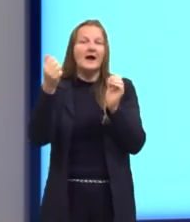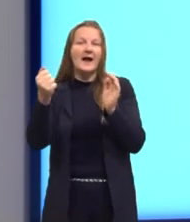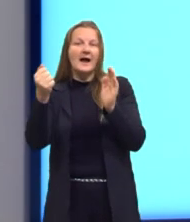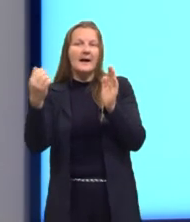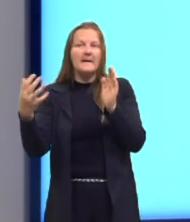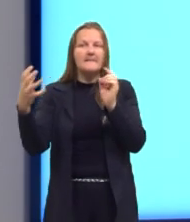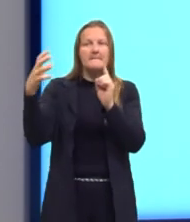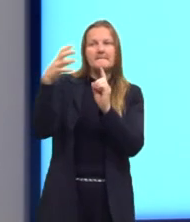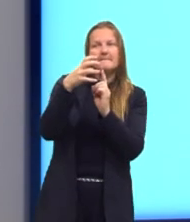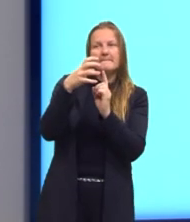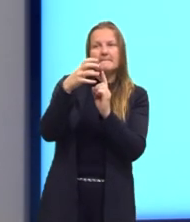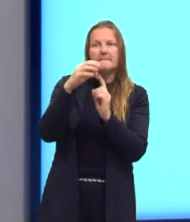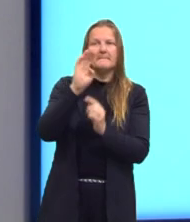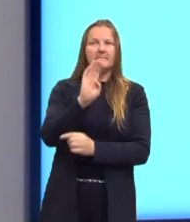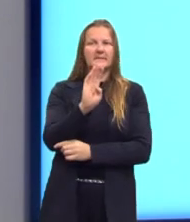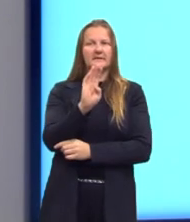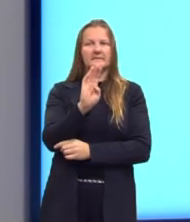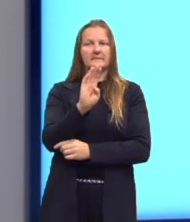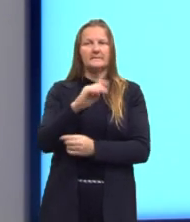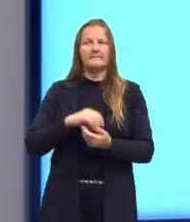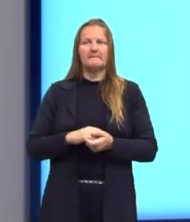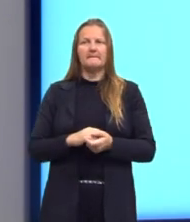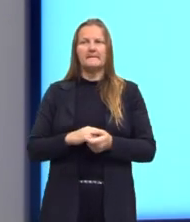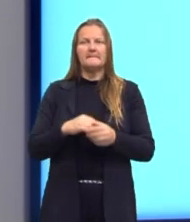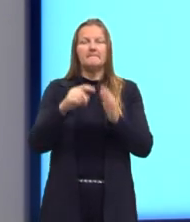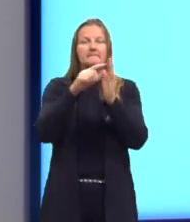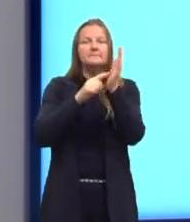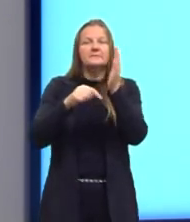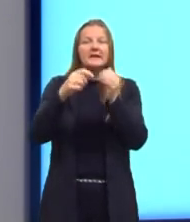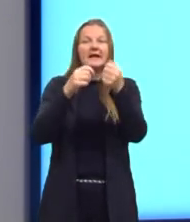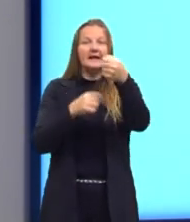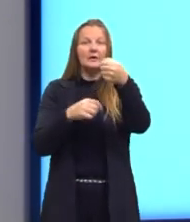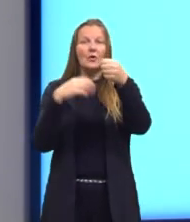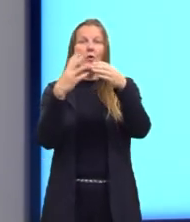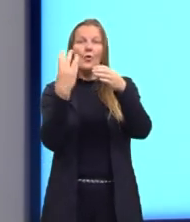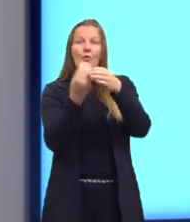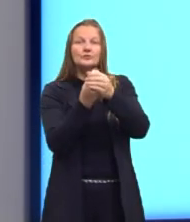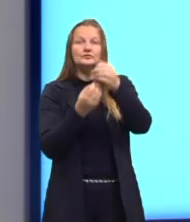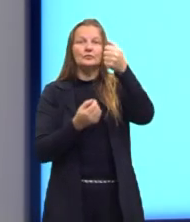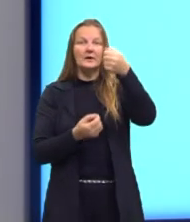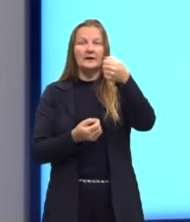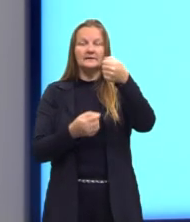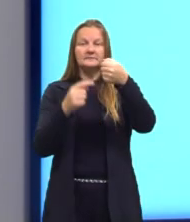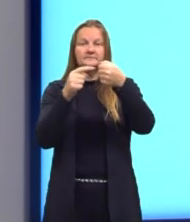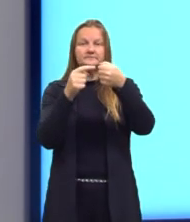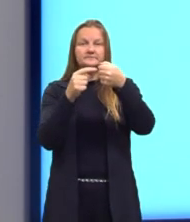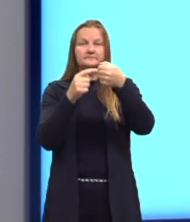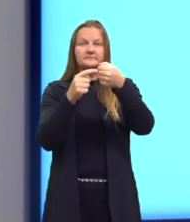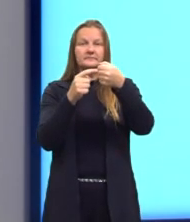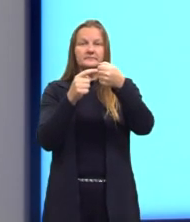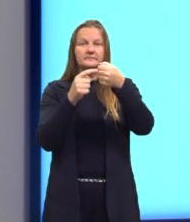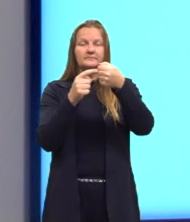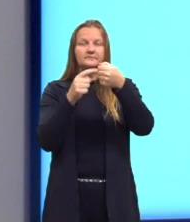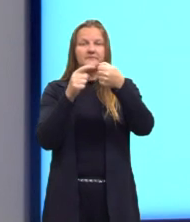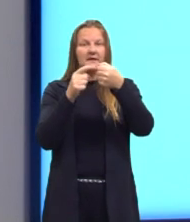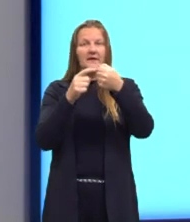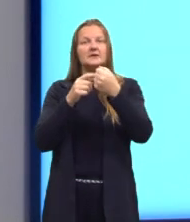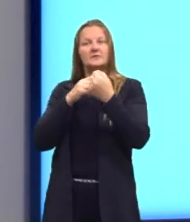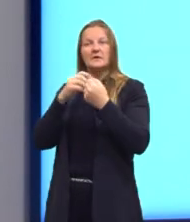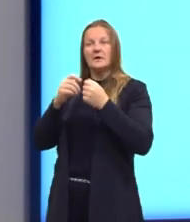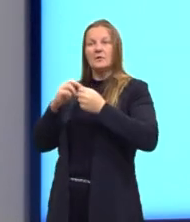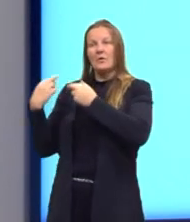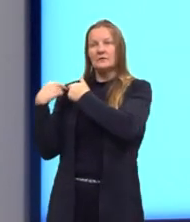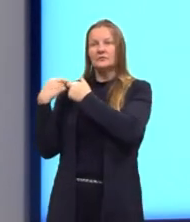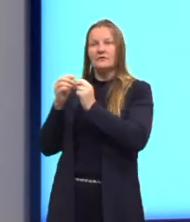temos que o domínio de onde partem essas flechinhas, é chamado, ali, então, de domínio da função,